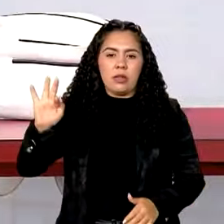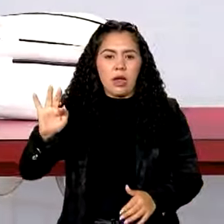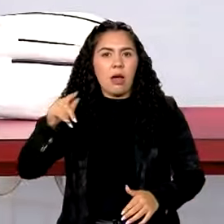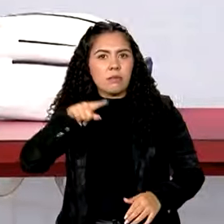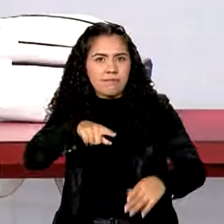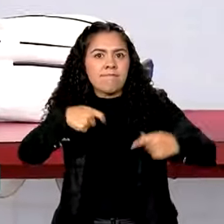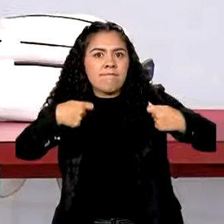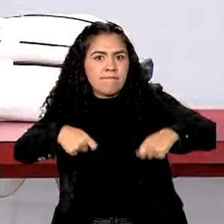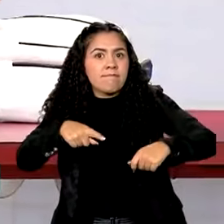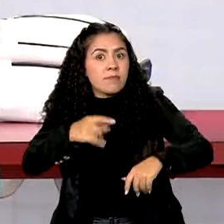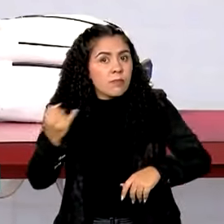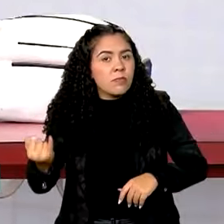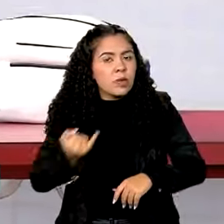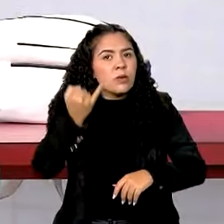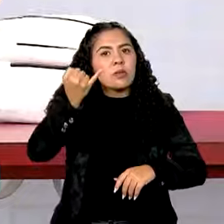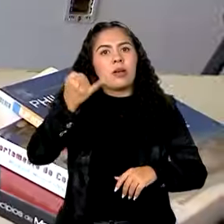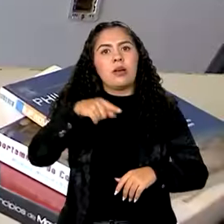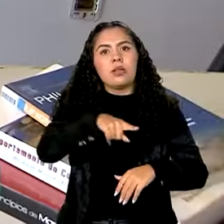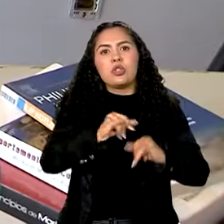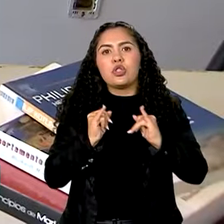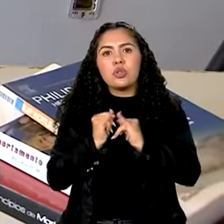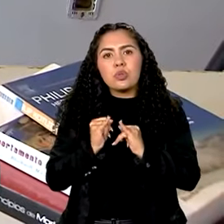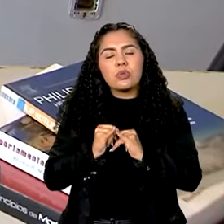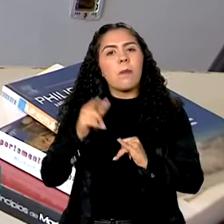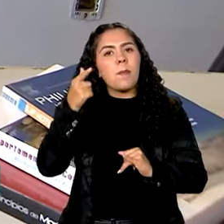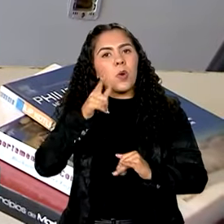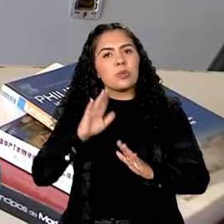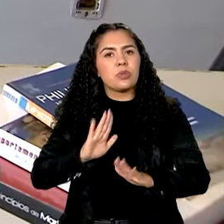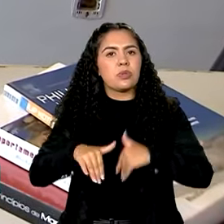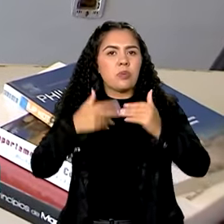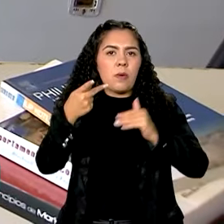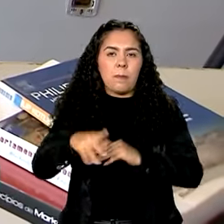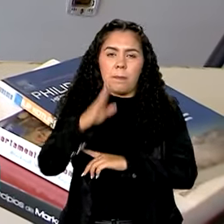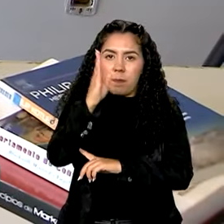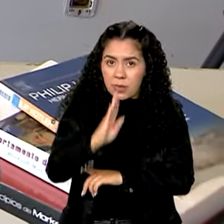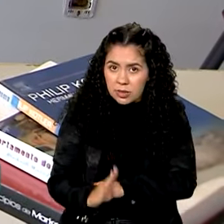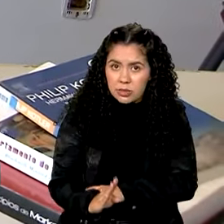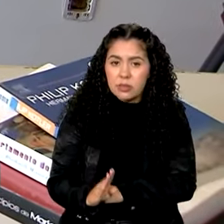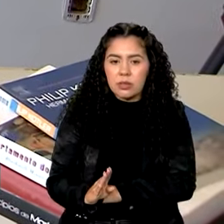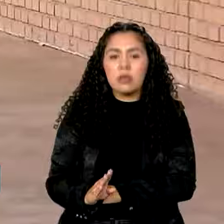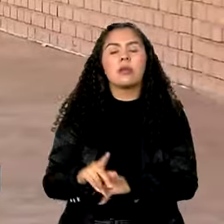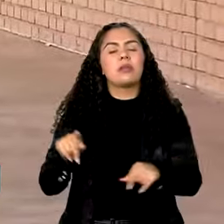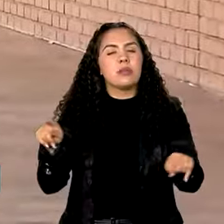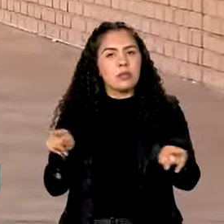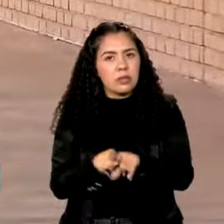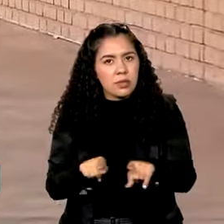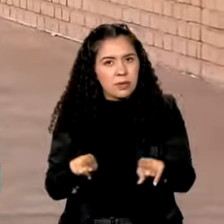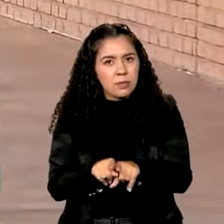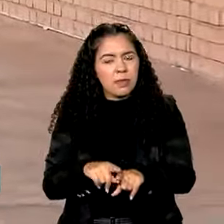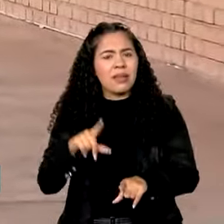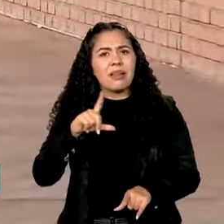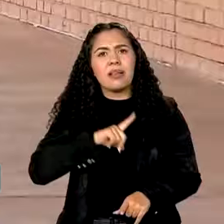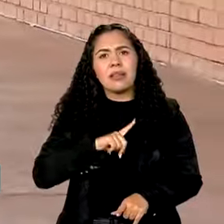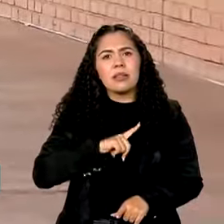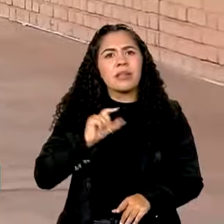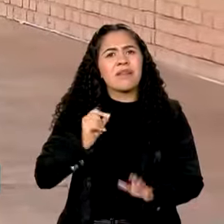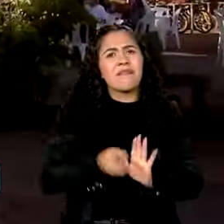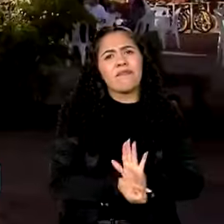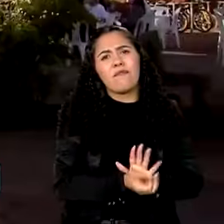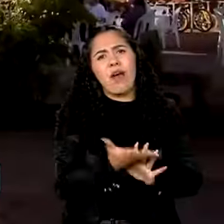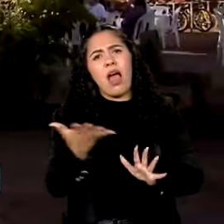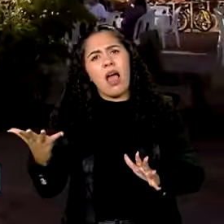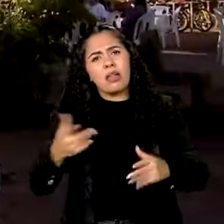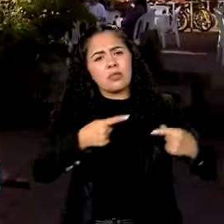instituições para o próprio desenvolvimento do país. E, inclusive, tem um conjunto de políticas